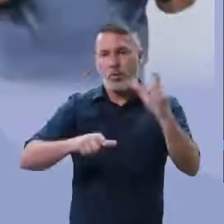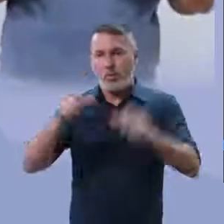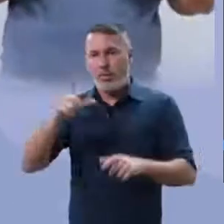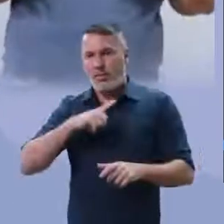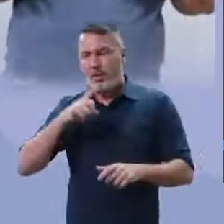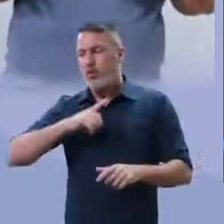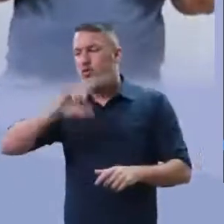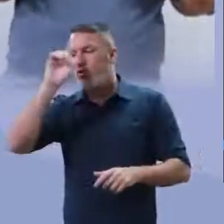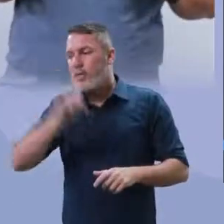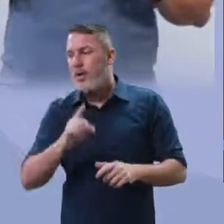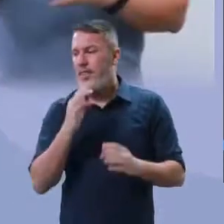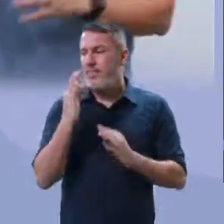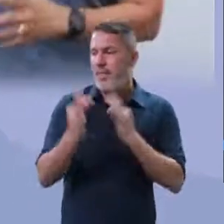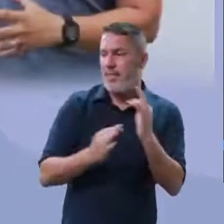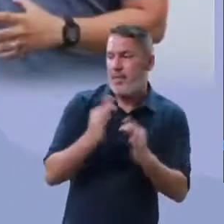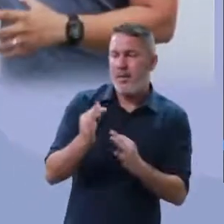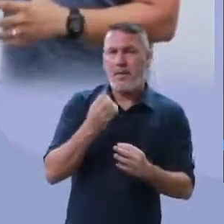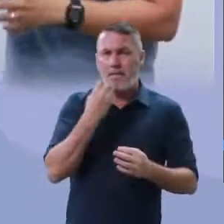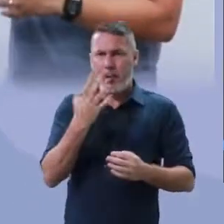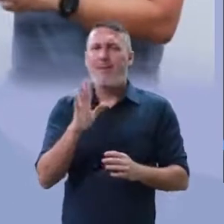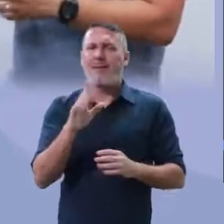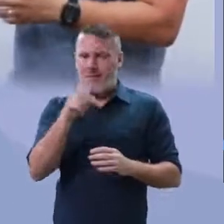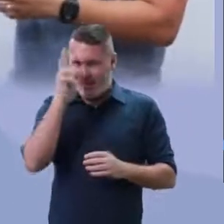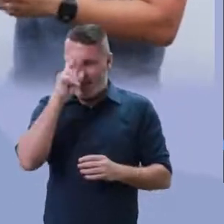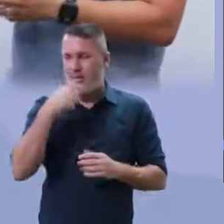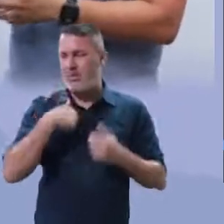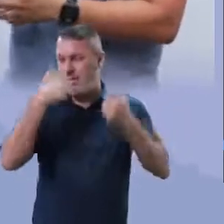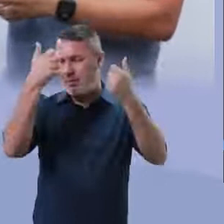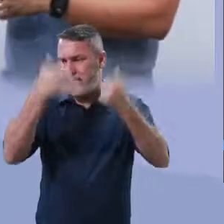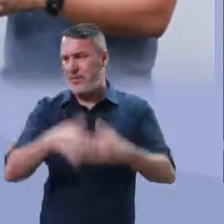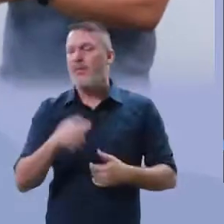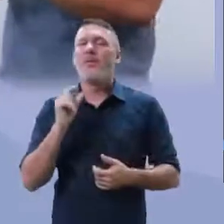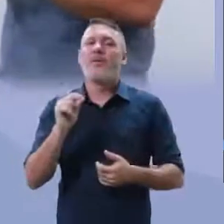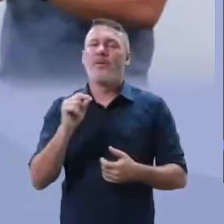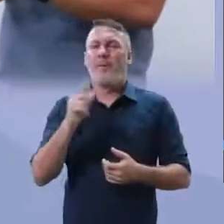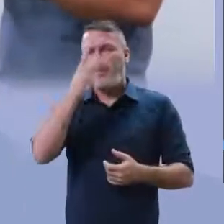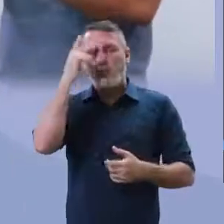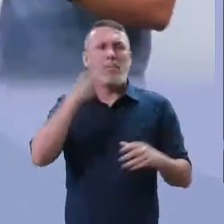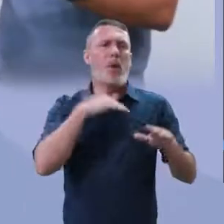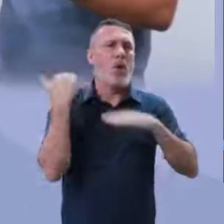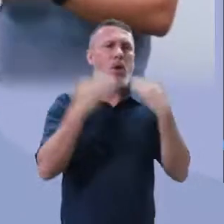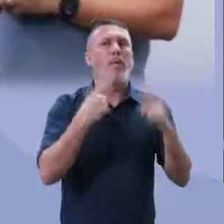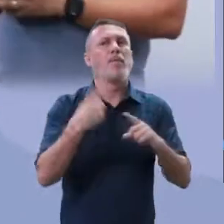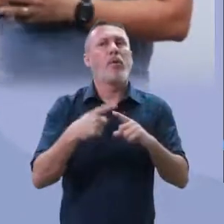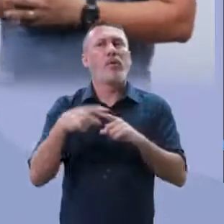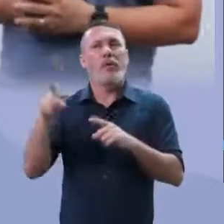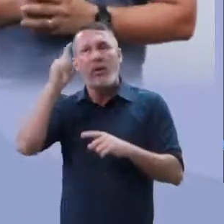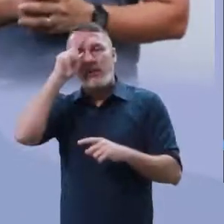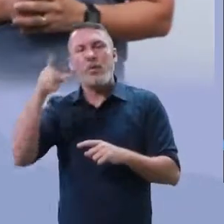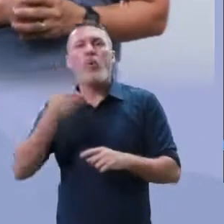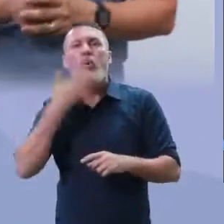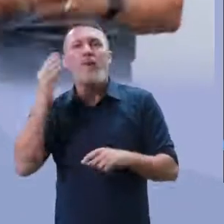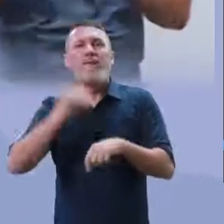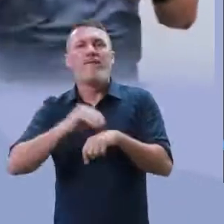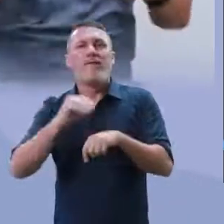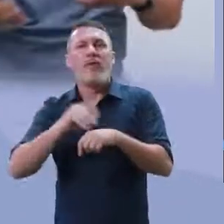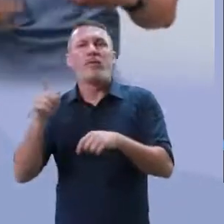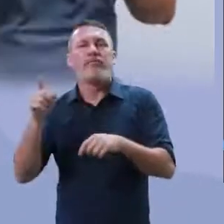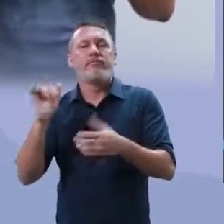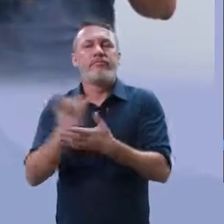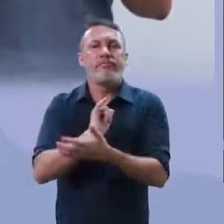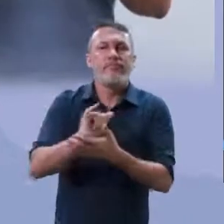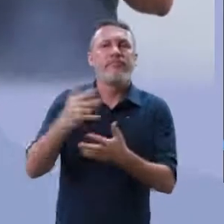parei por aí. Pessoas morreram porque não tinham o quê? Ali, o instrumento para isso. Para